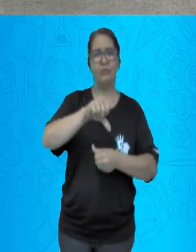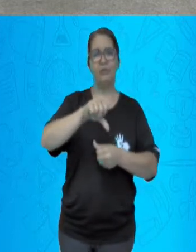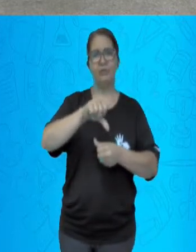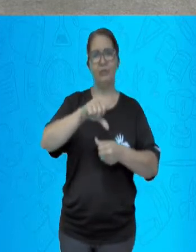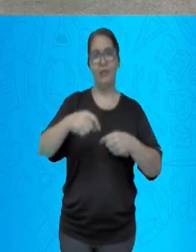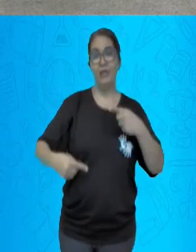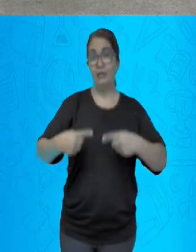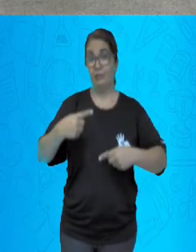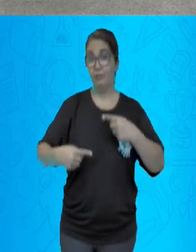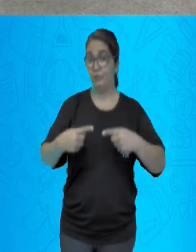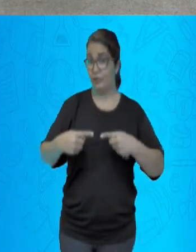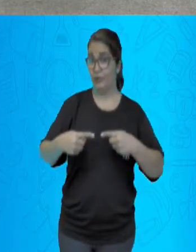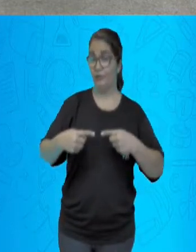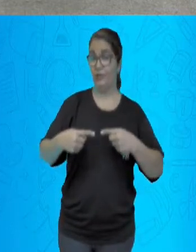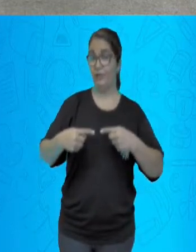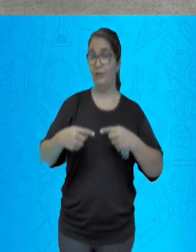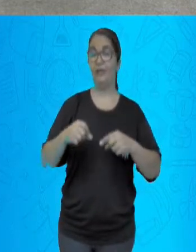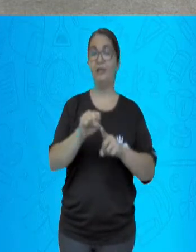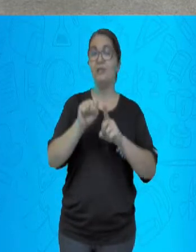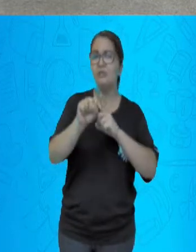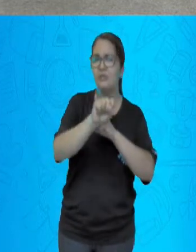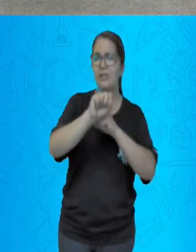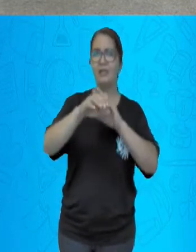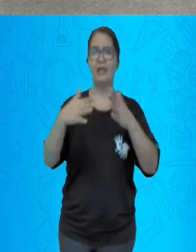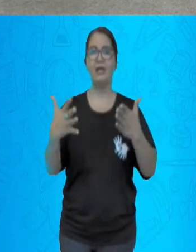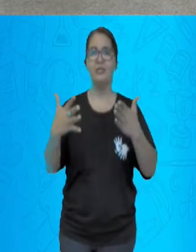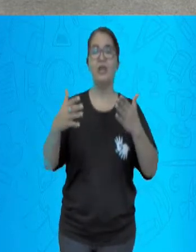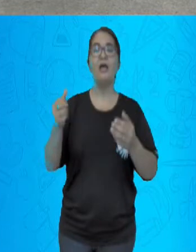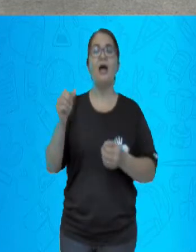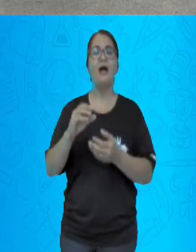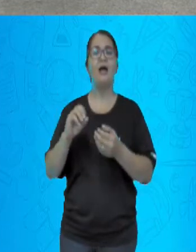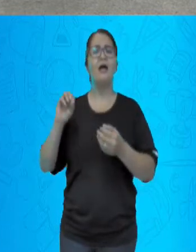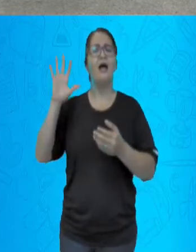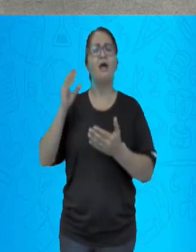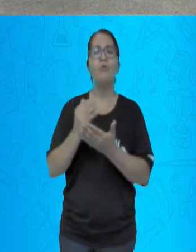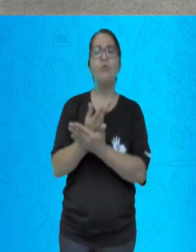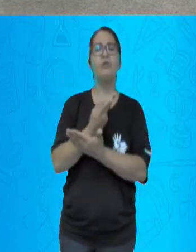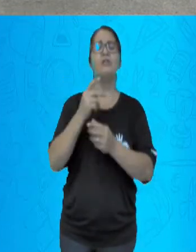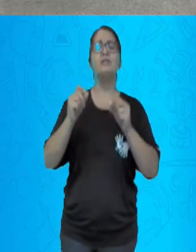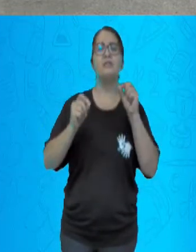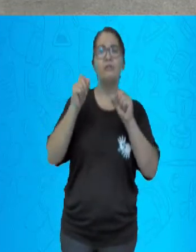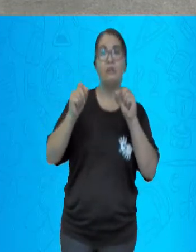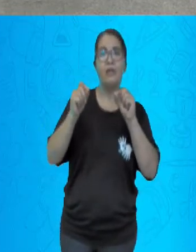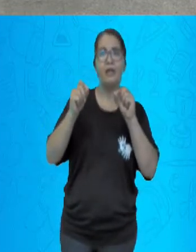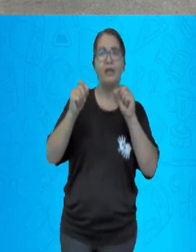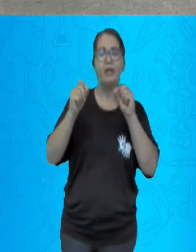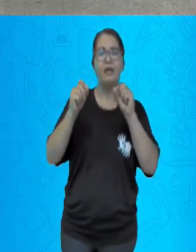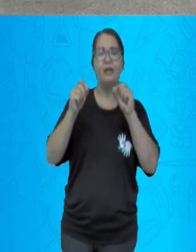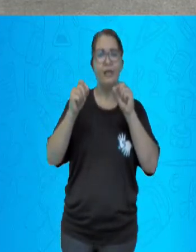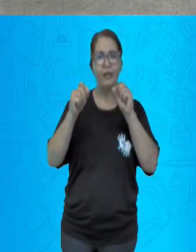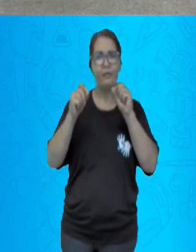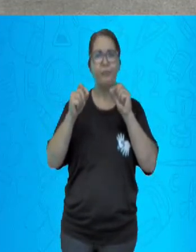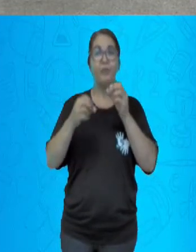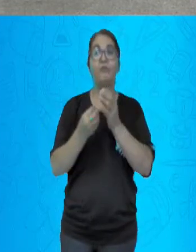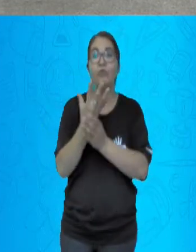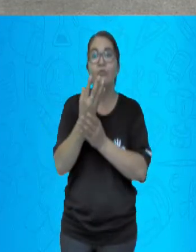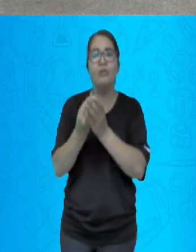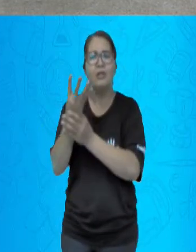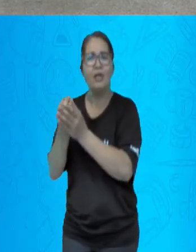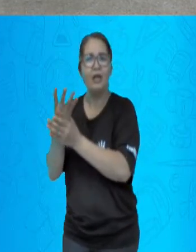vigente e público, onde diferentes elementos na máquina são criados. No Brasil,